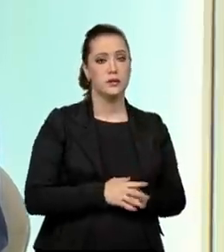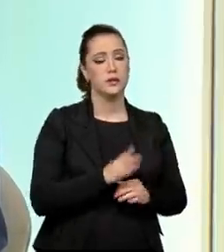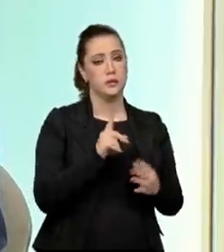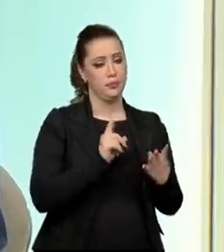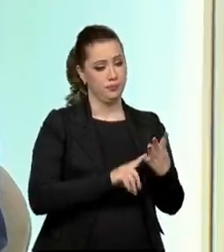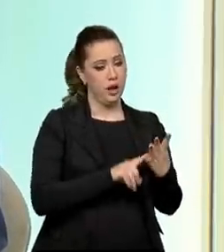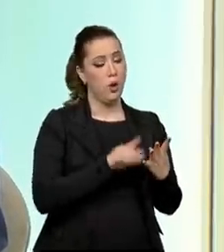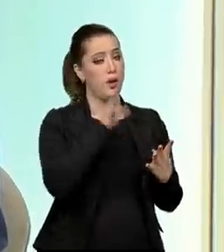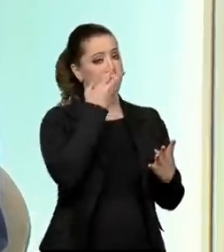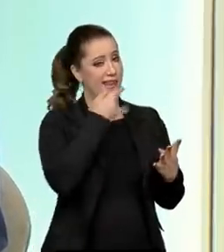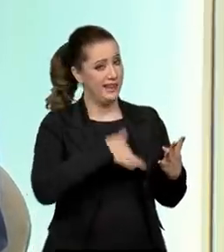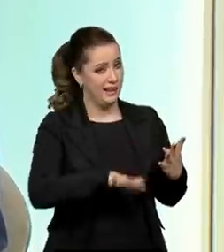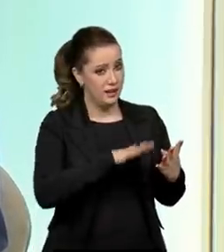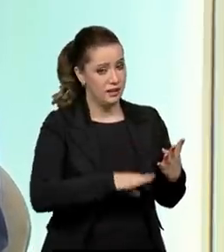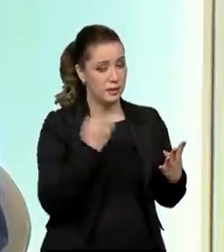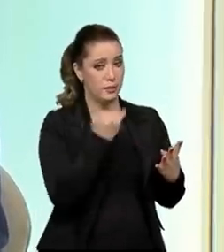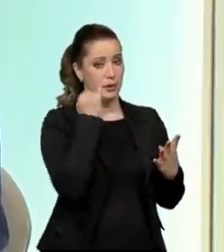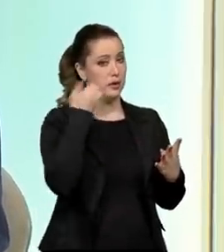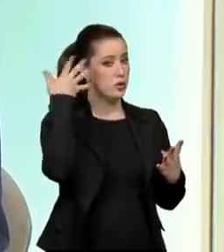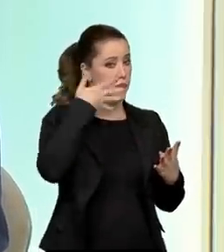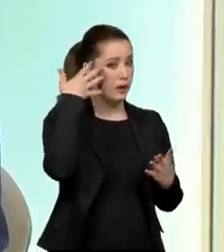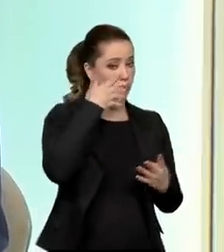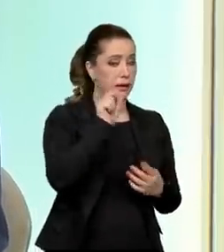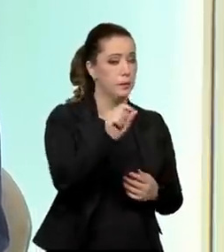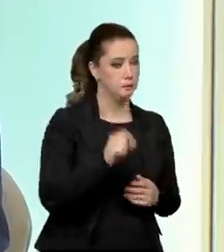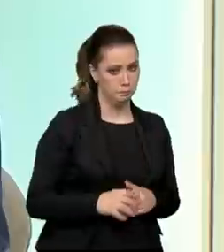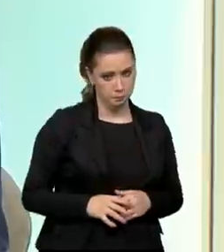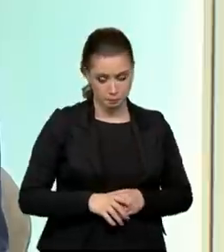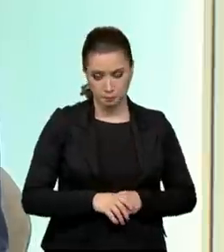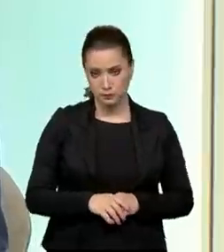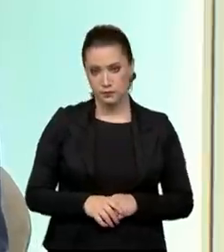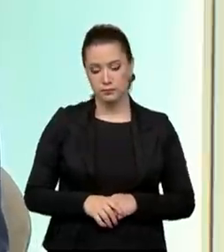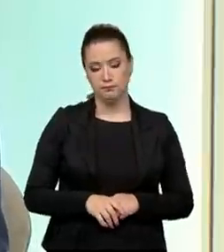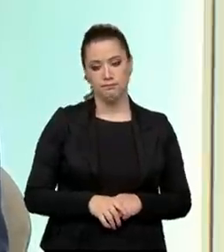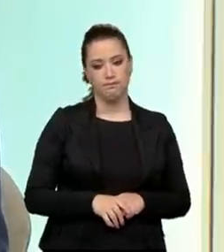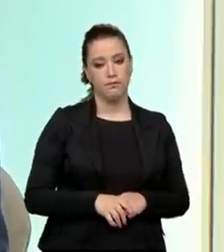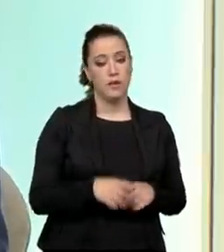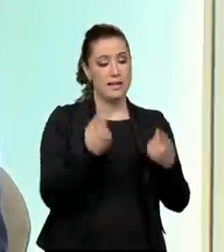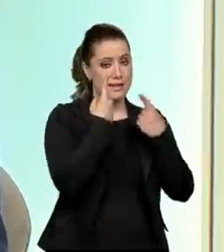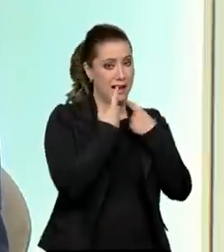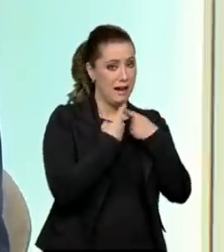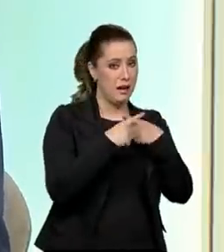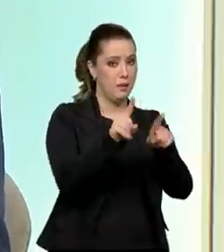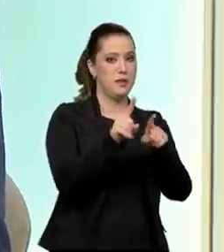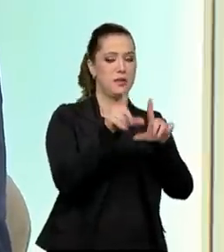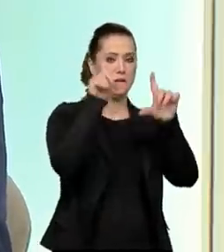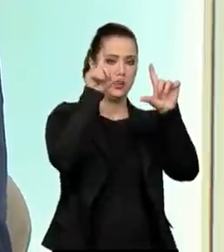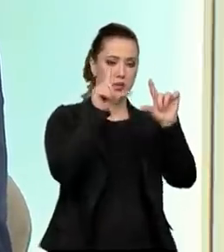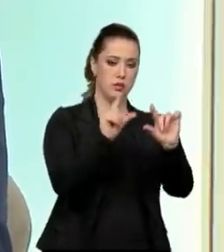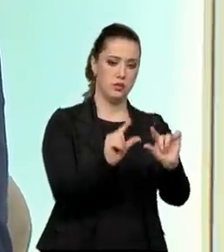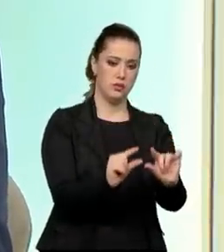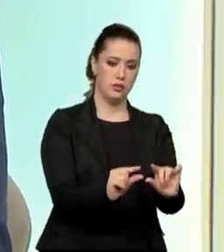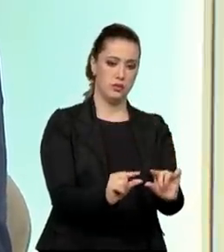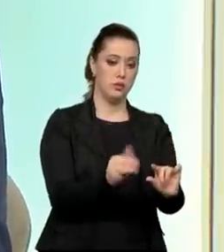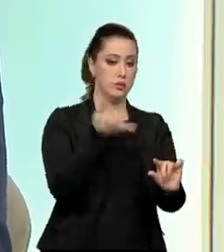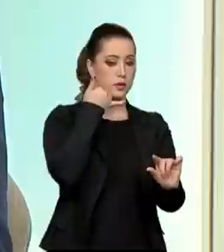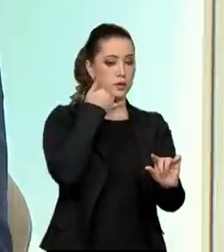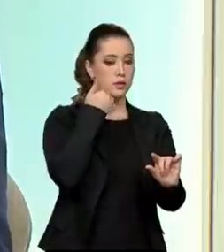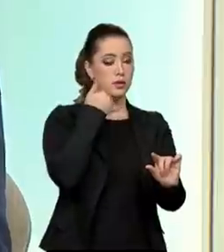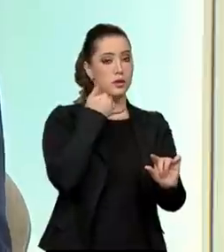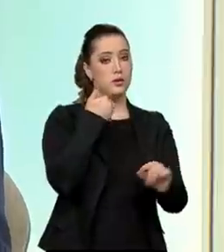importante da gente falar com o nosso telespectador. As denúncias de violações diminuíram no DISC-100,